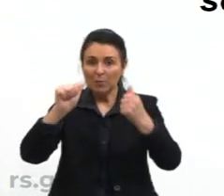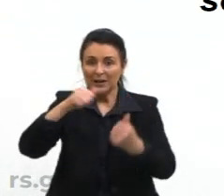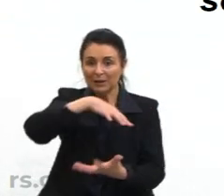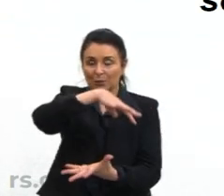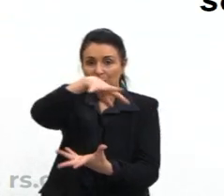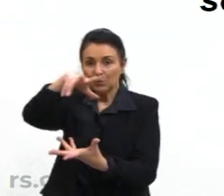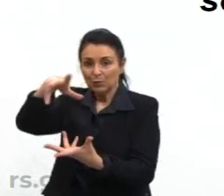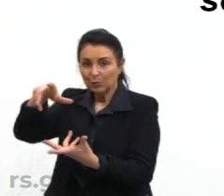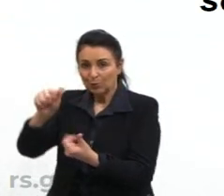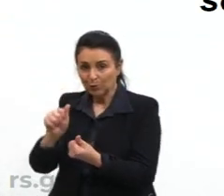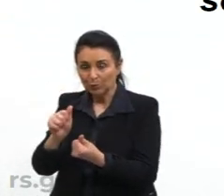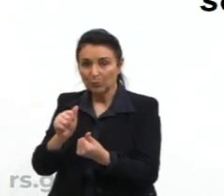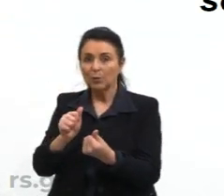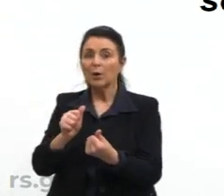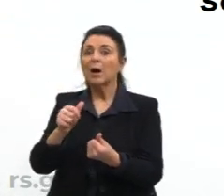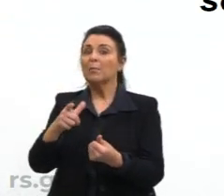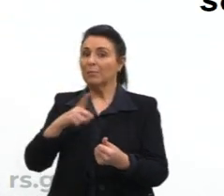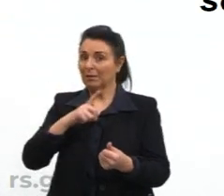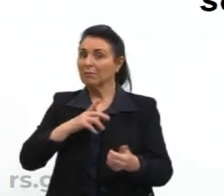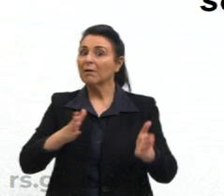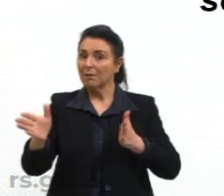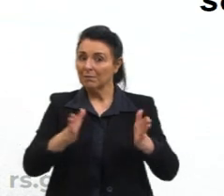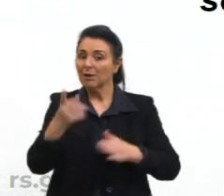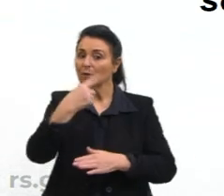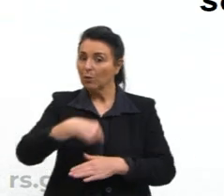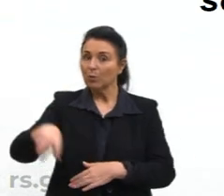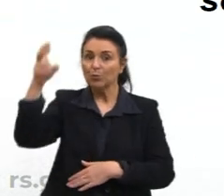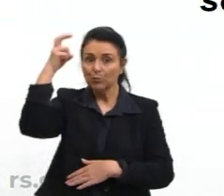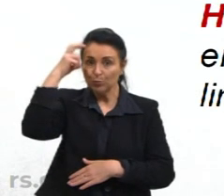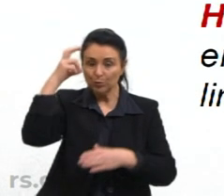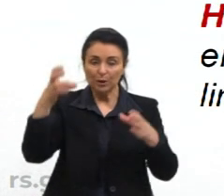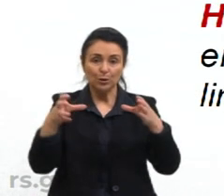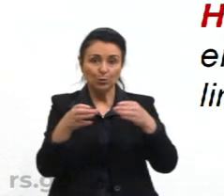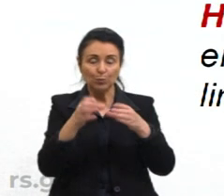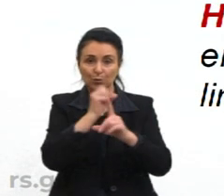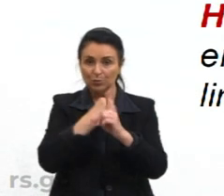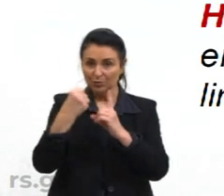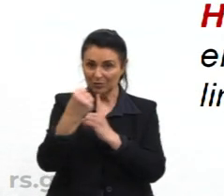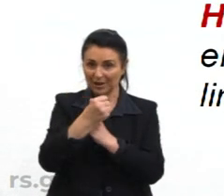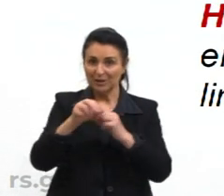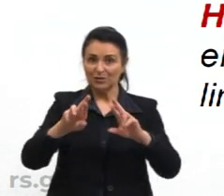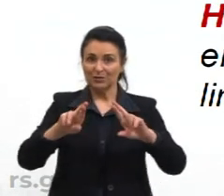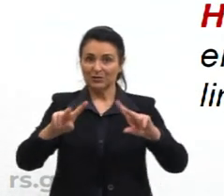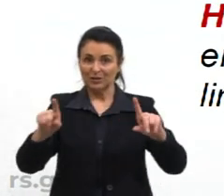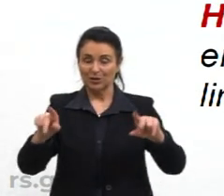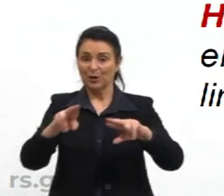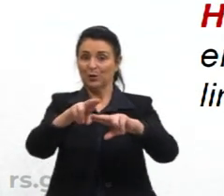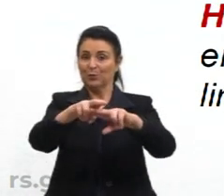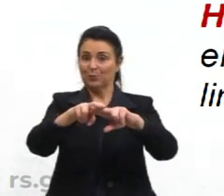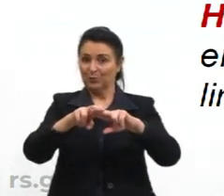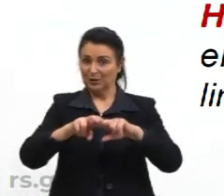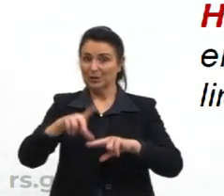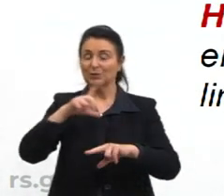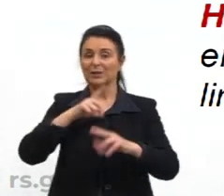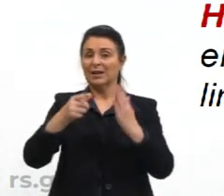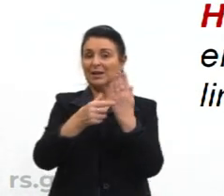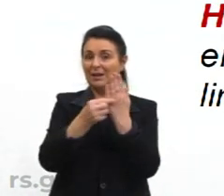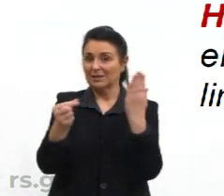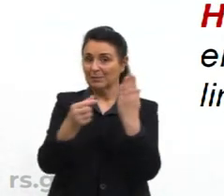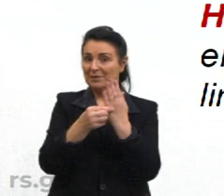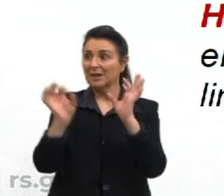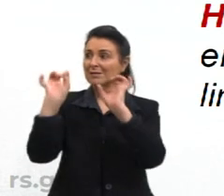informações, as outras culturas e grupos sociais. Para isso, nós temos as habilidades